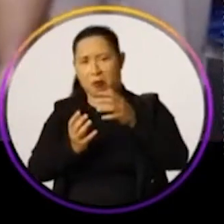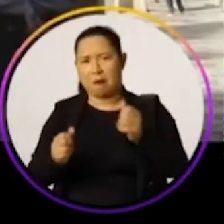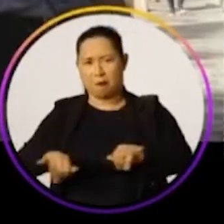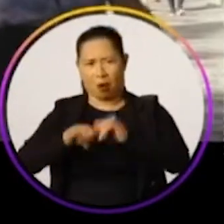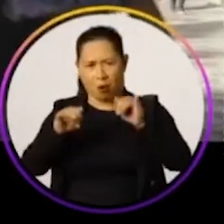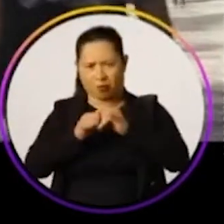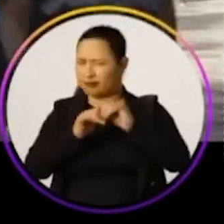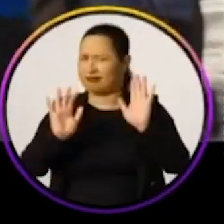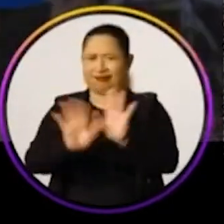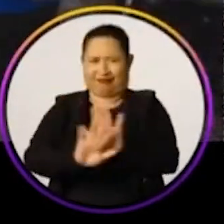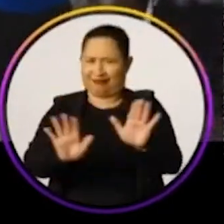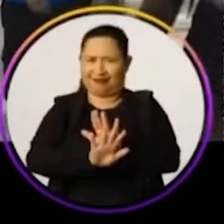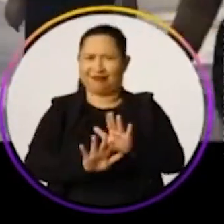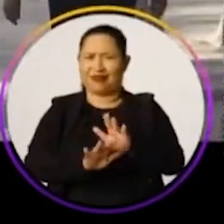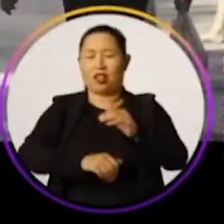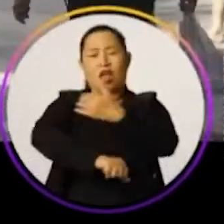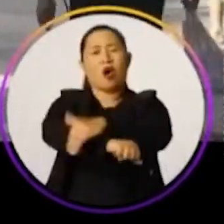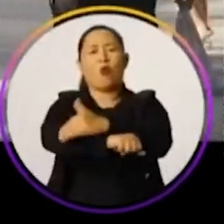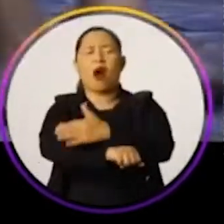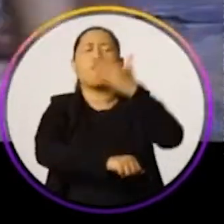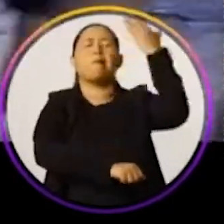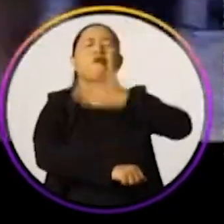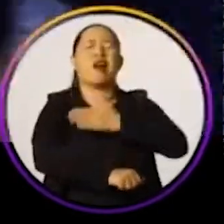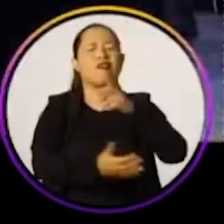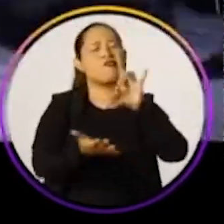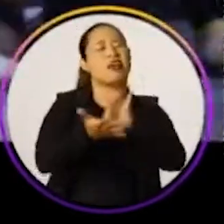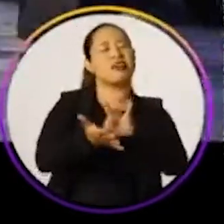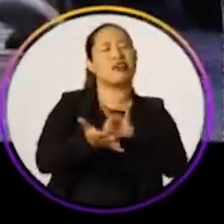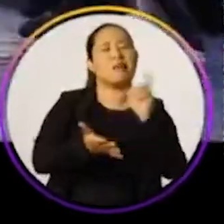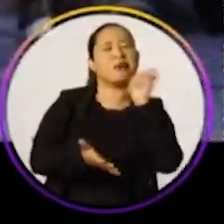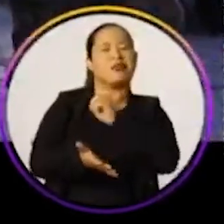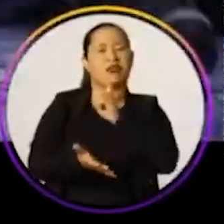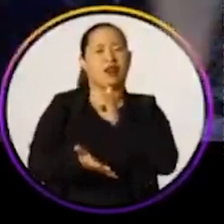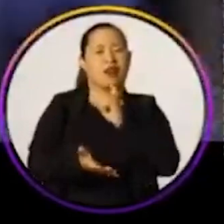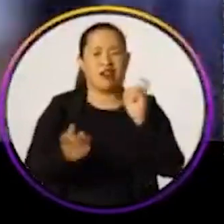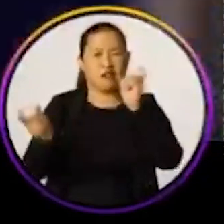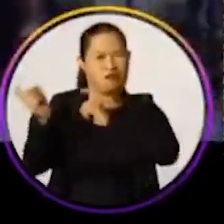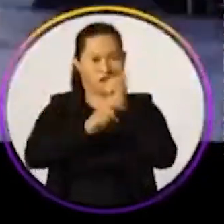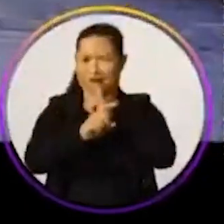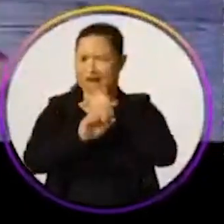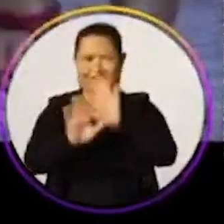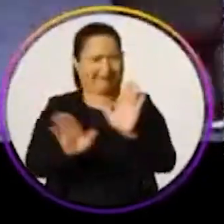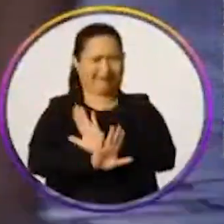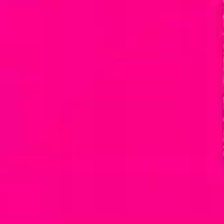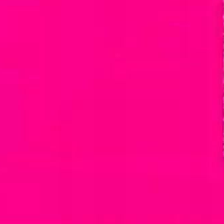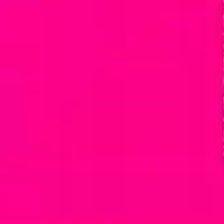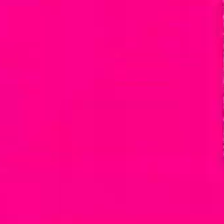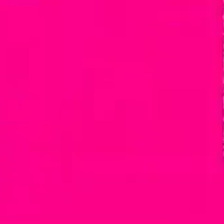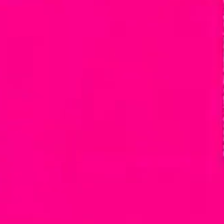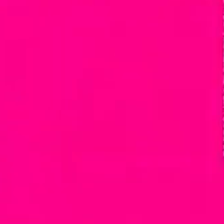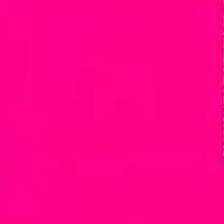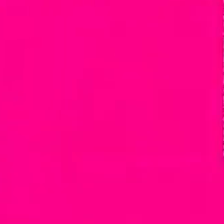não é bobo e fomos às ruas para provar que ele sabe o que é verdade ou mentira. E não cai em fake news.